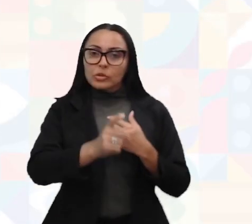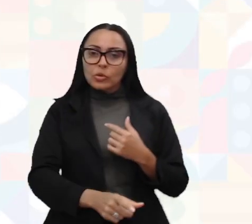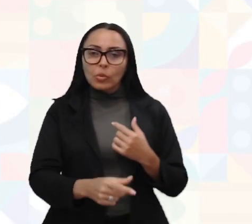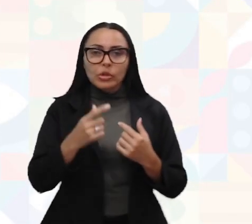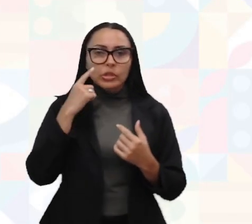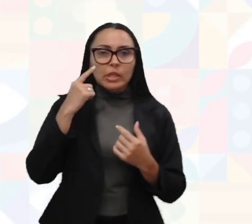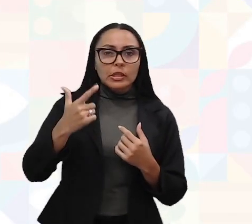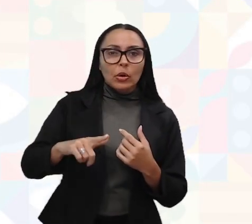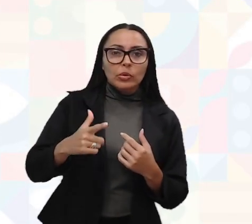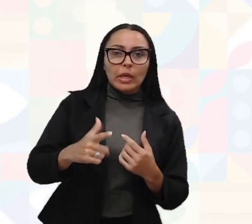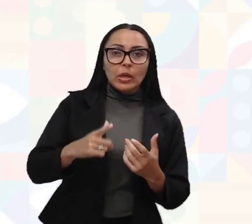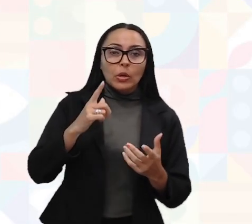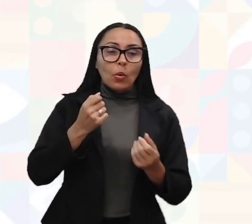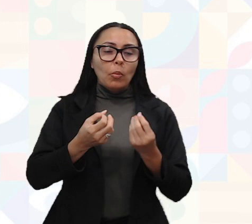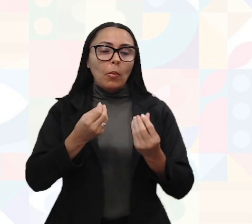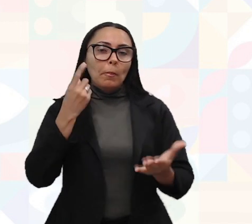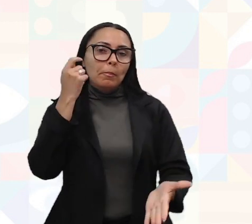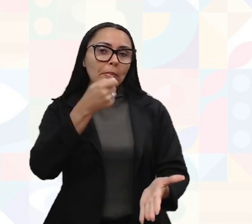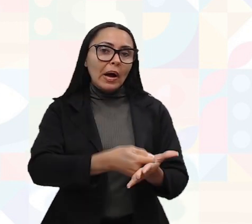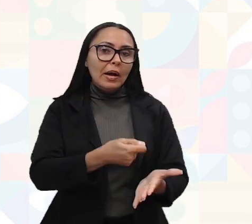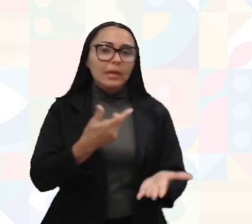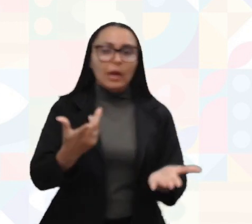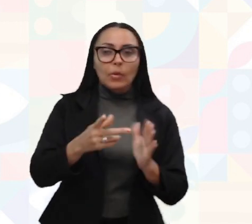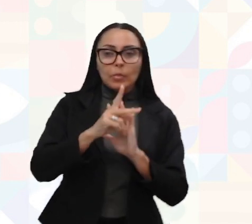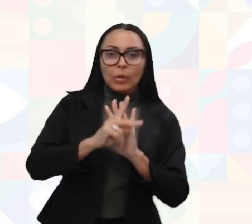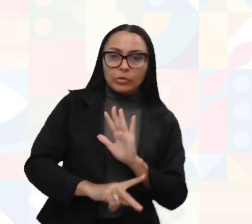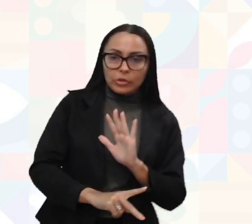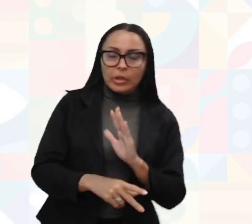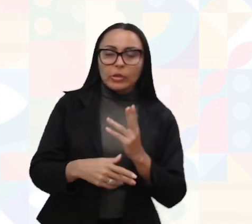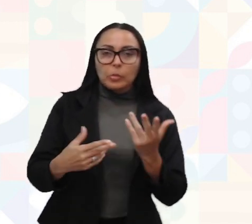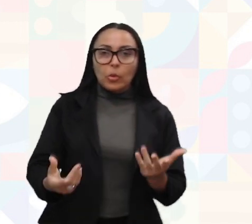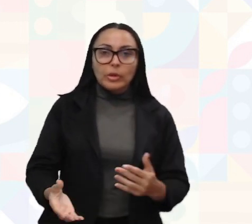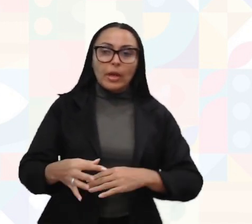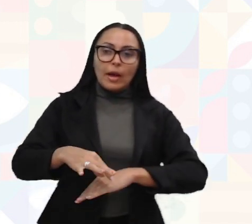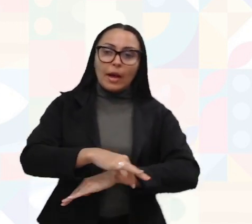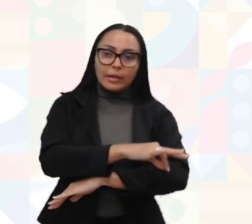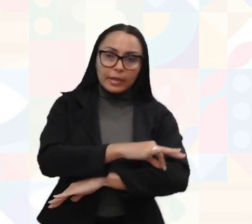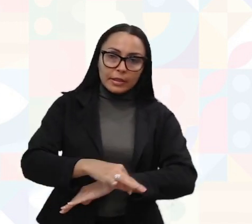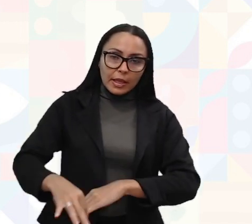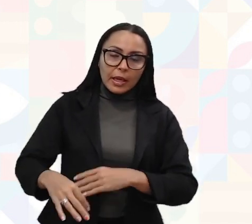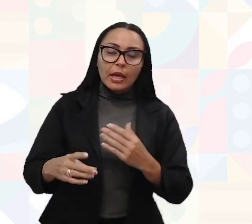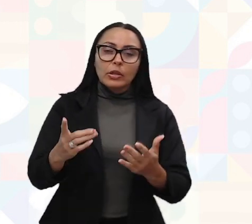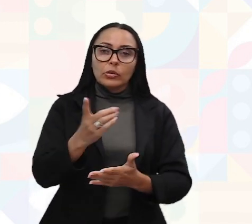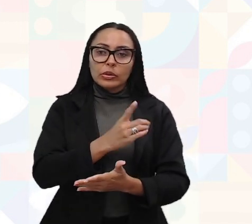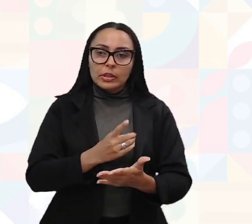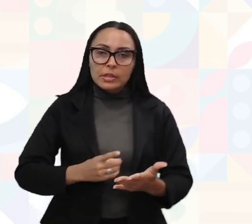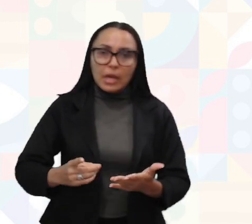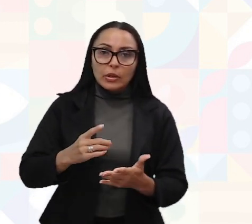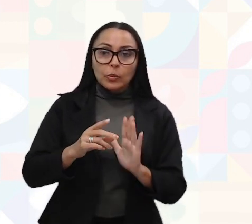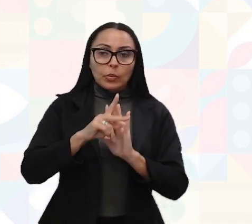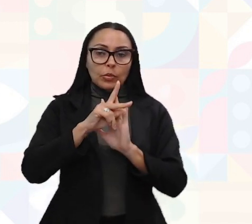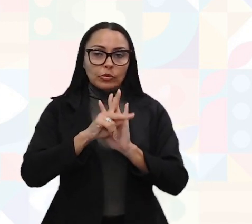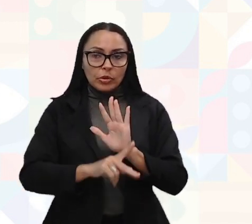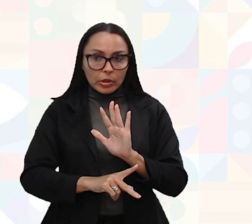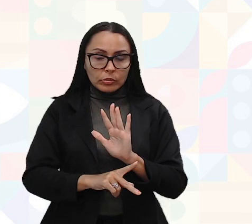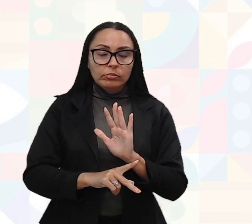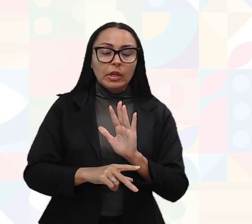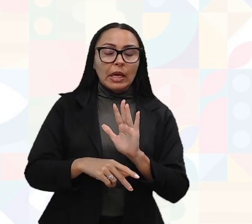condições de pagar por projeto, porque a gente sabe que arquiteto, design de interiores, quando faz um projeto,